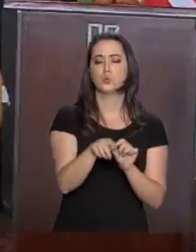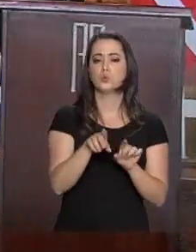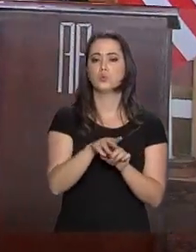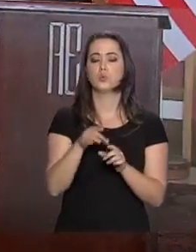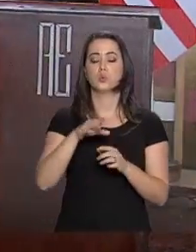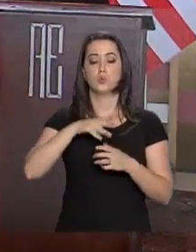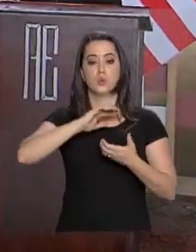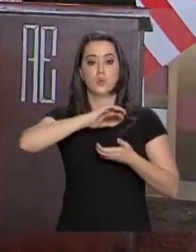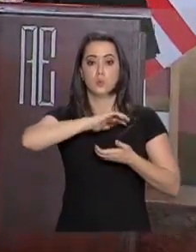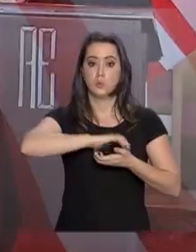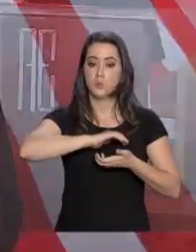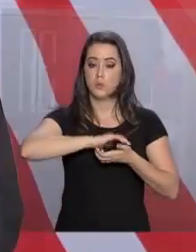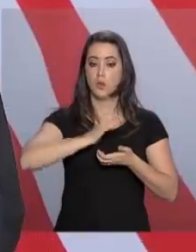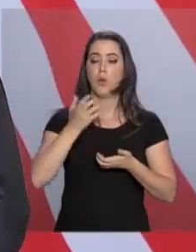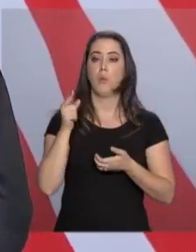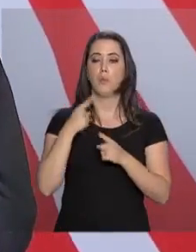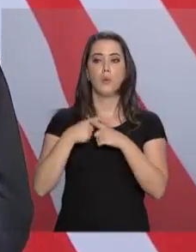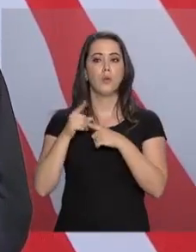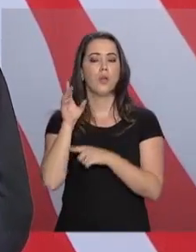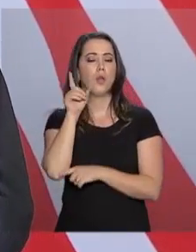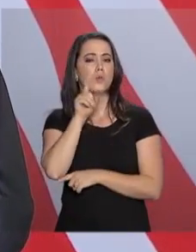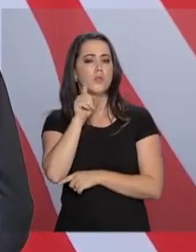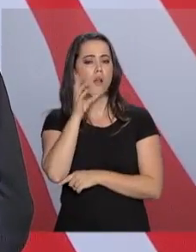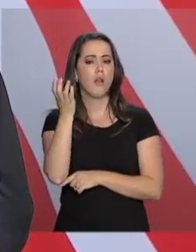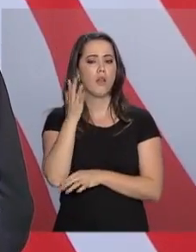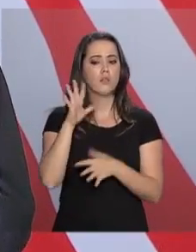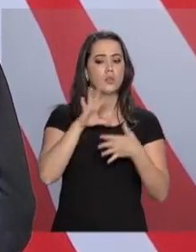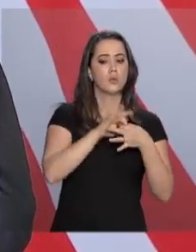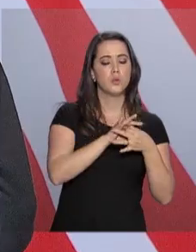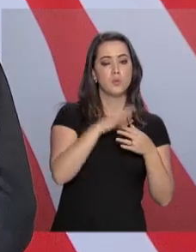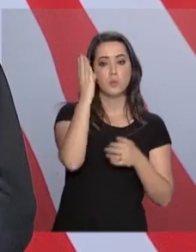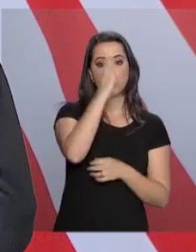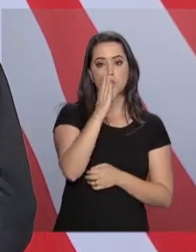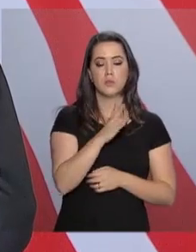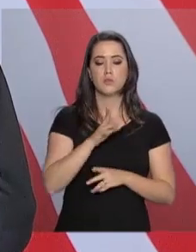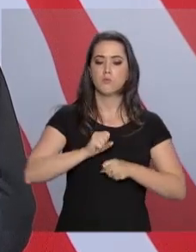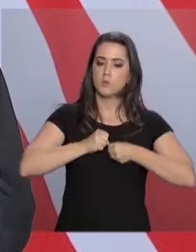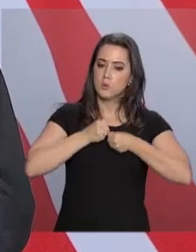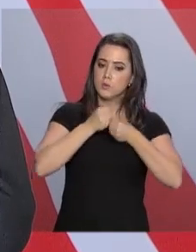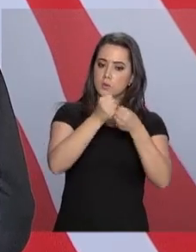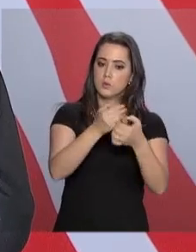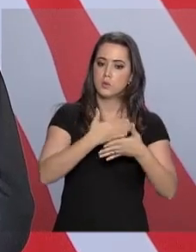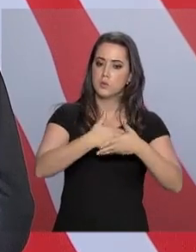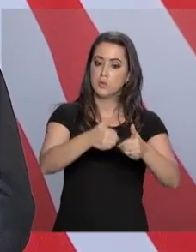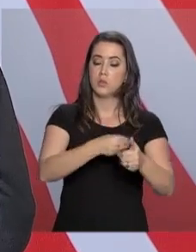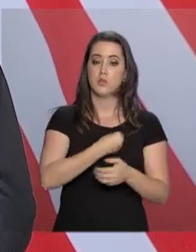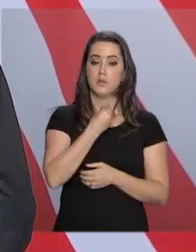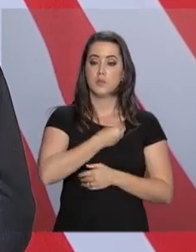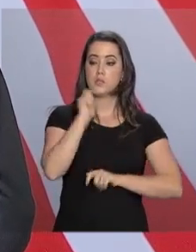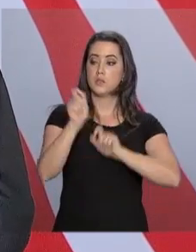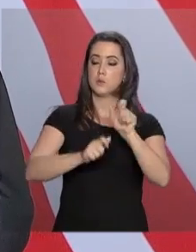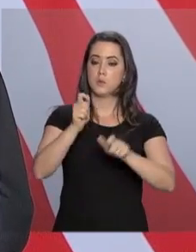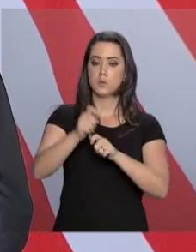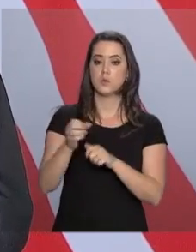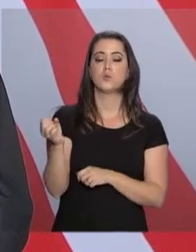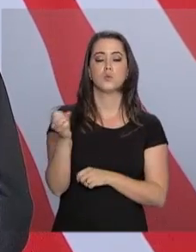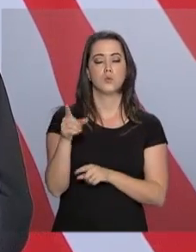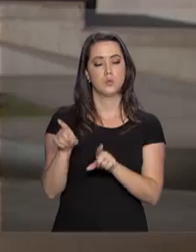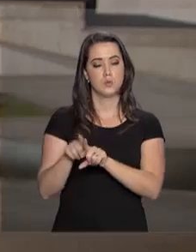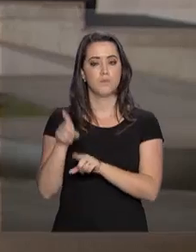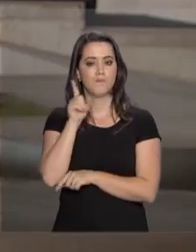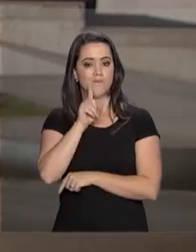querem fazer parcerias com o Brasil e estão empenhados em melhorar a vida dos brasileiros e dos norte